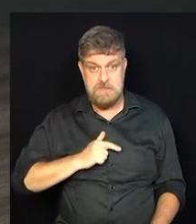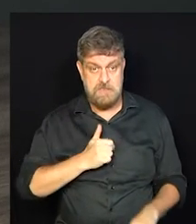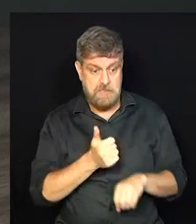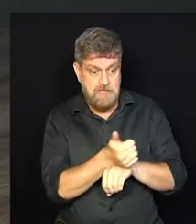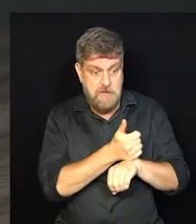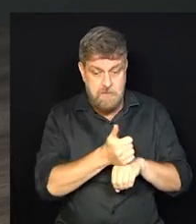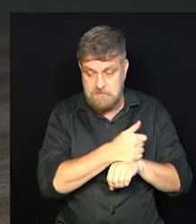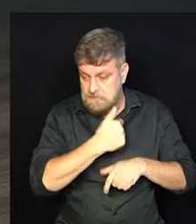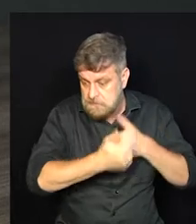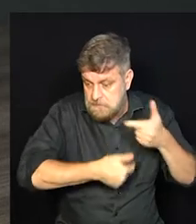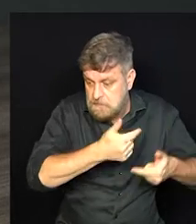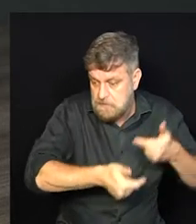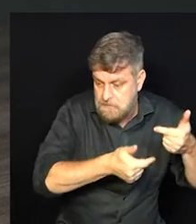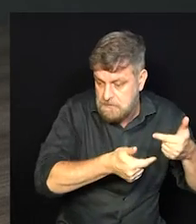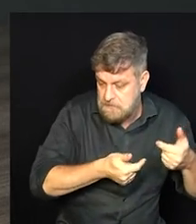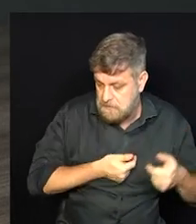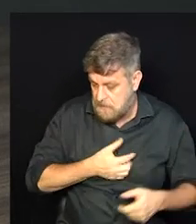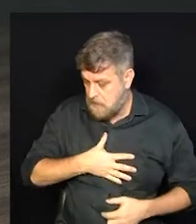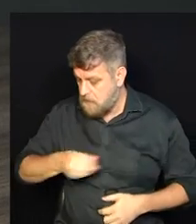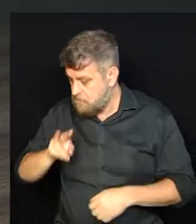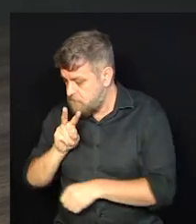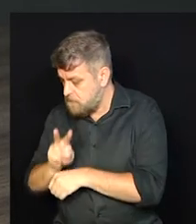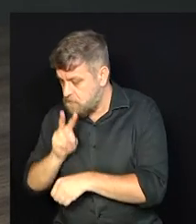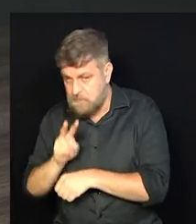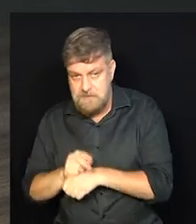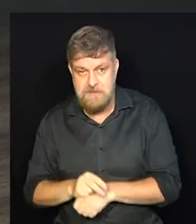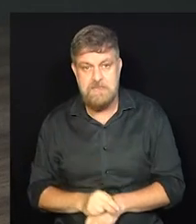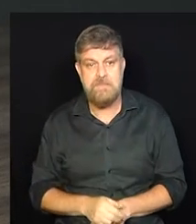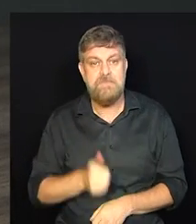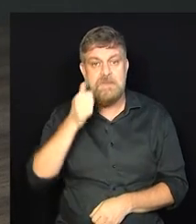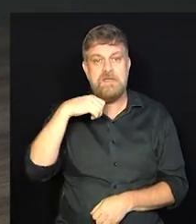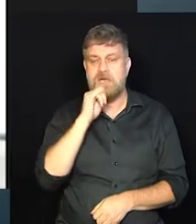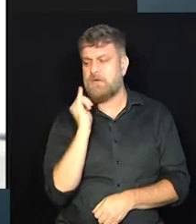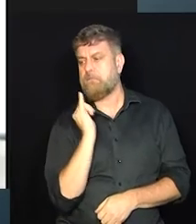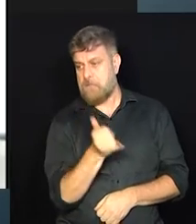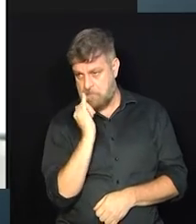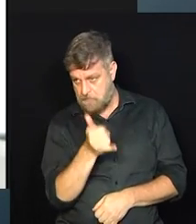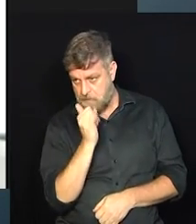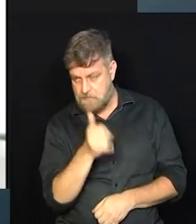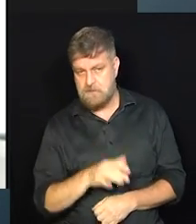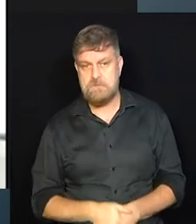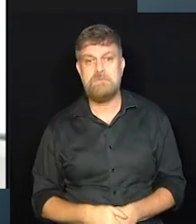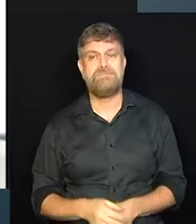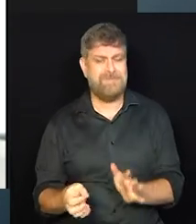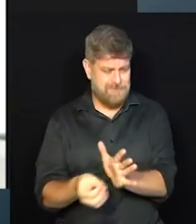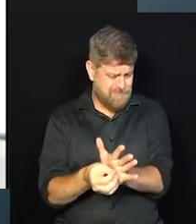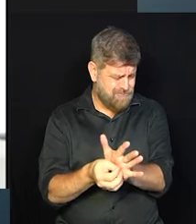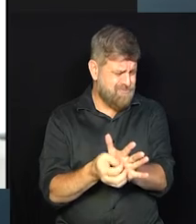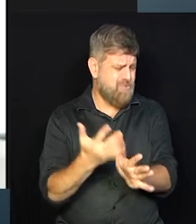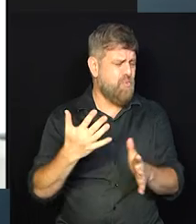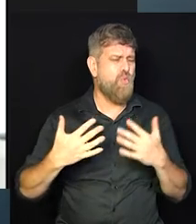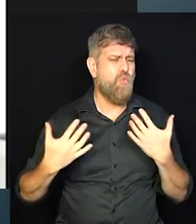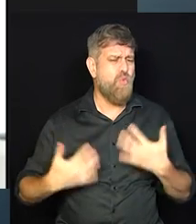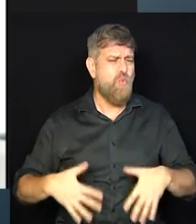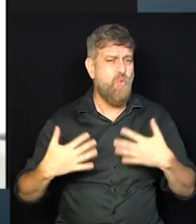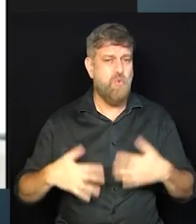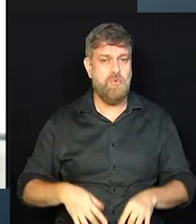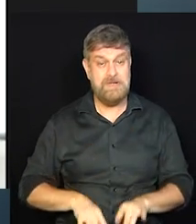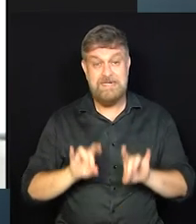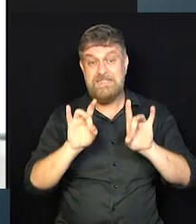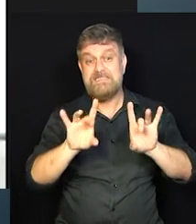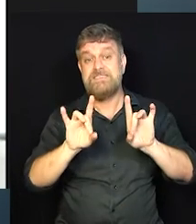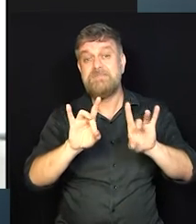dedicar ao empreendimento. Muitas chegaram com essa dor até vocês? Muitas, muitas mesmo, especialmente